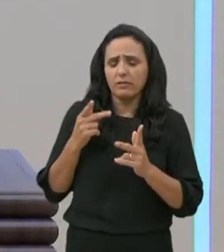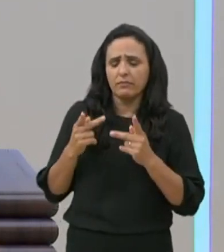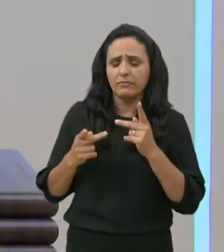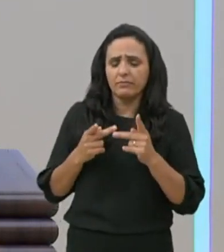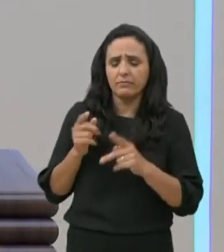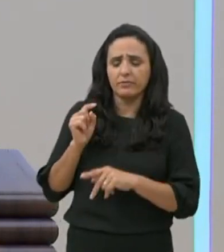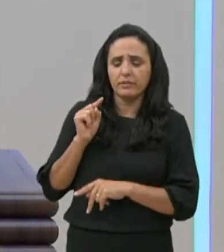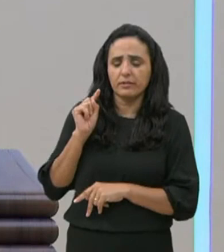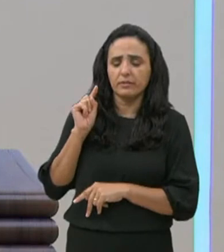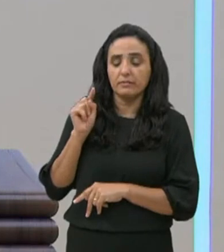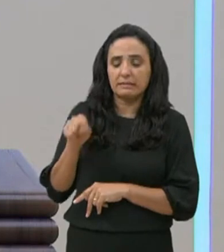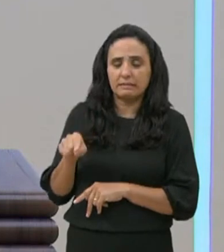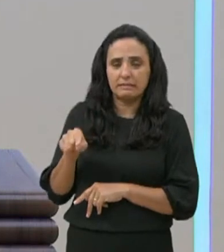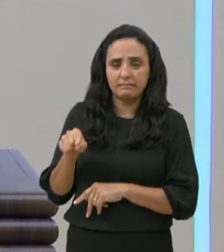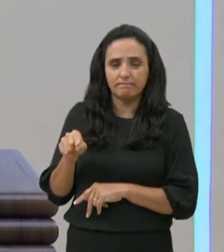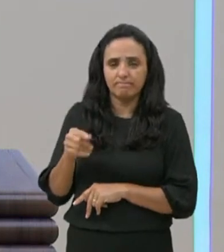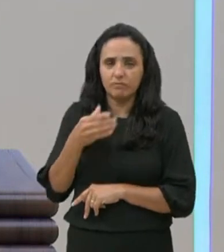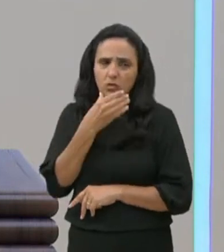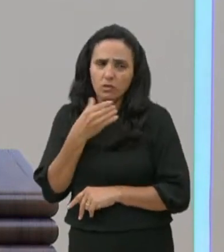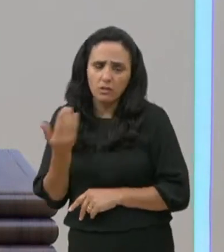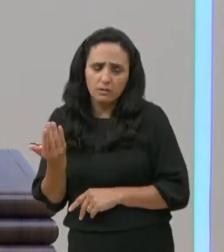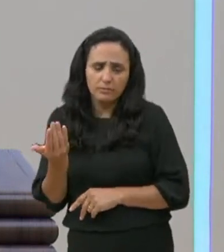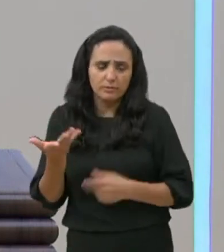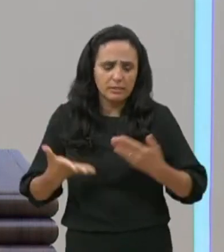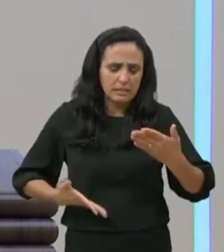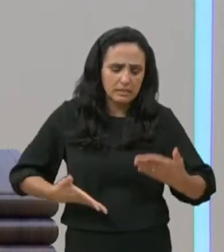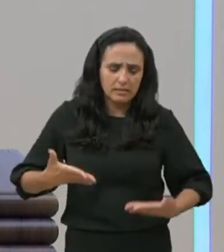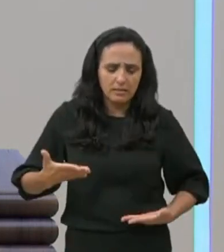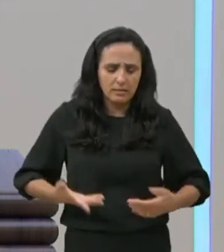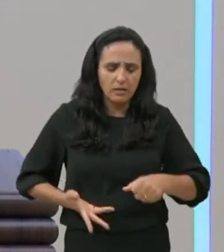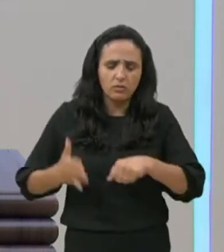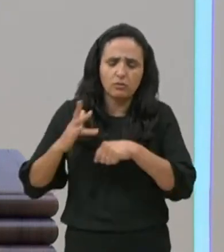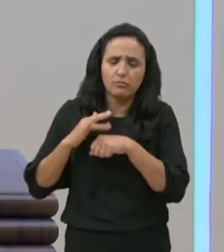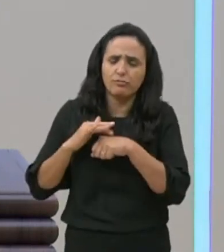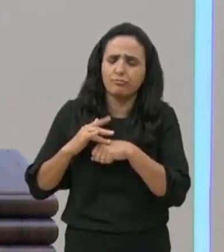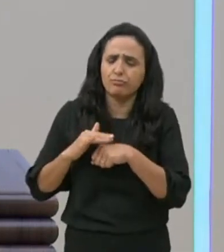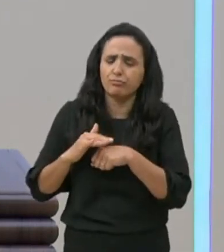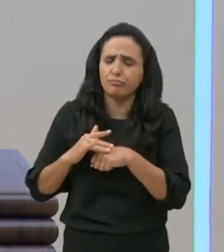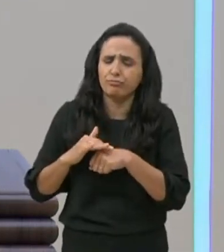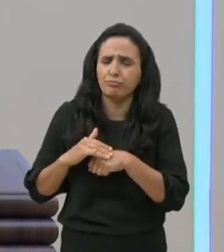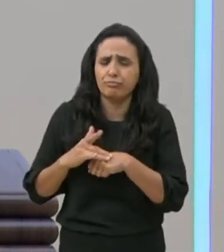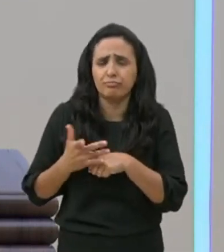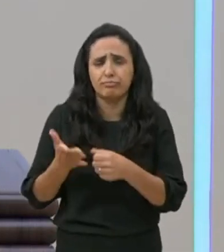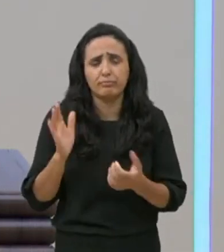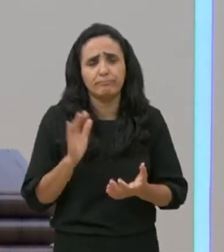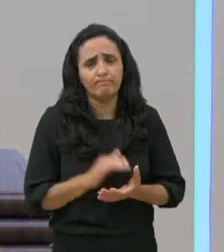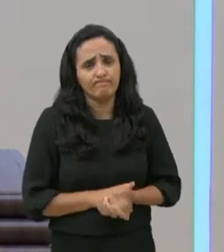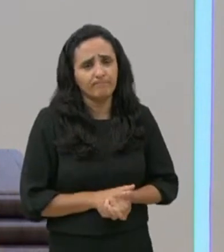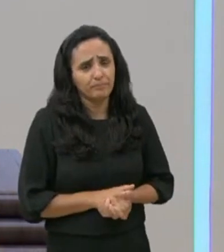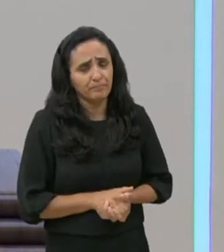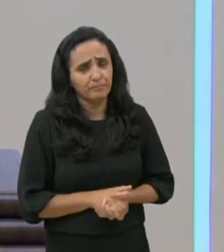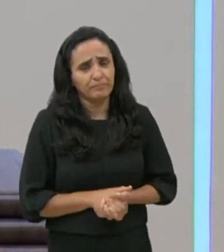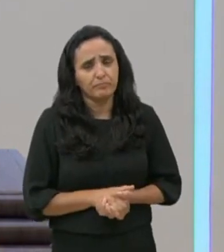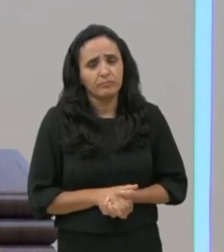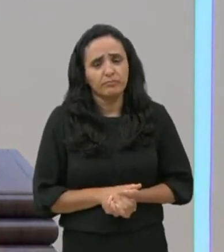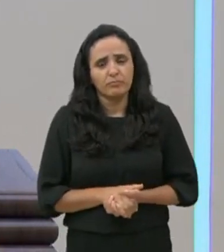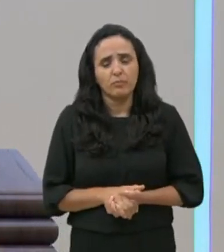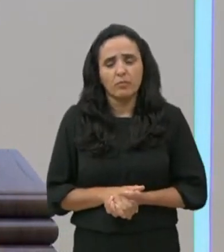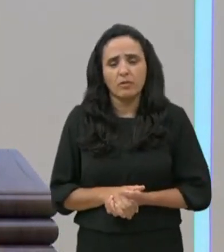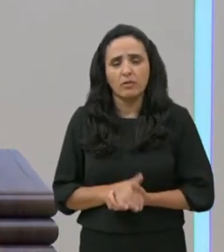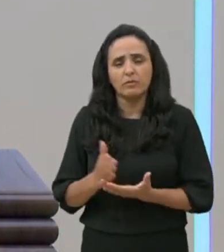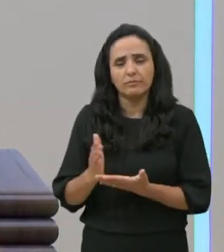moribundo. No versículo de número 3, nós observamos, que ele envia os